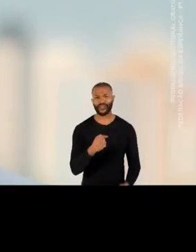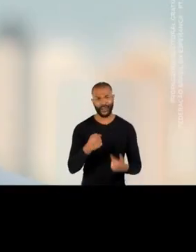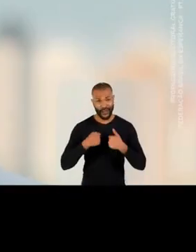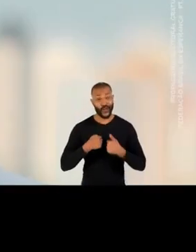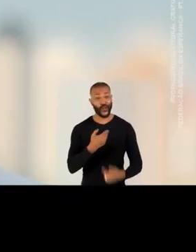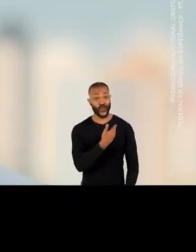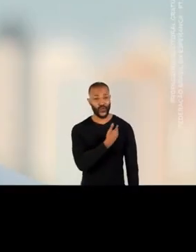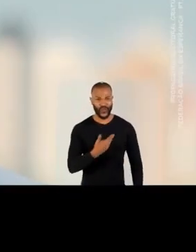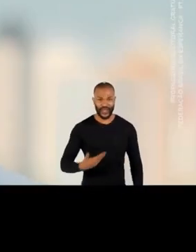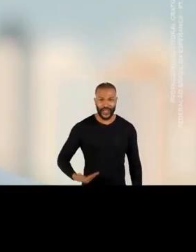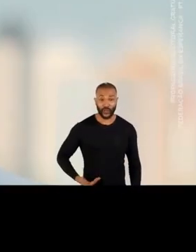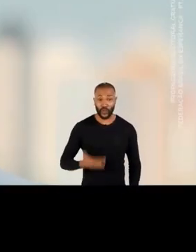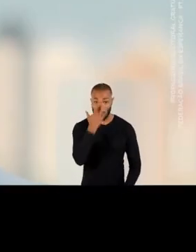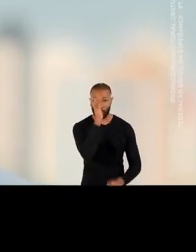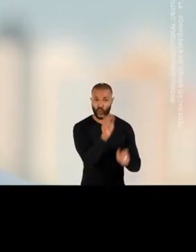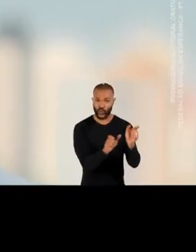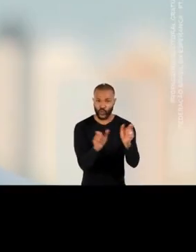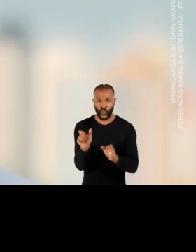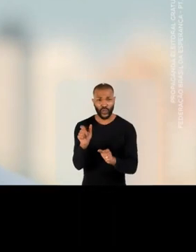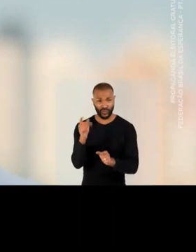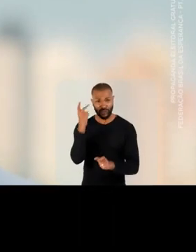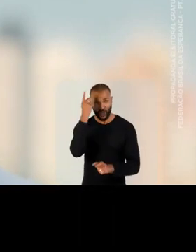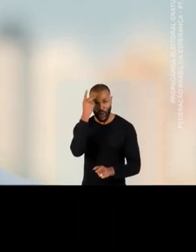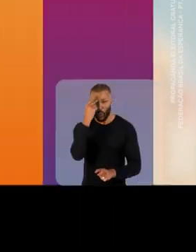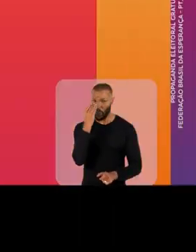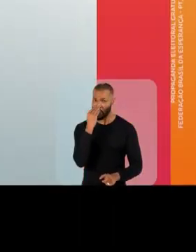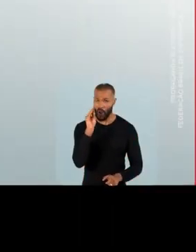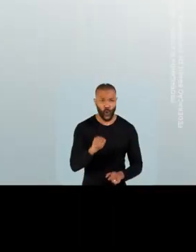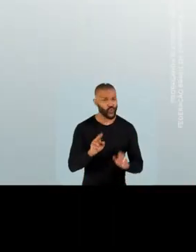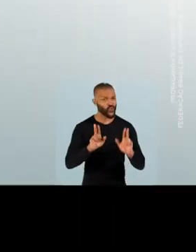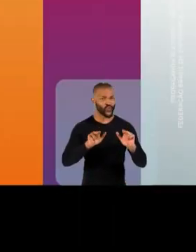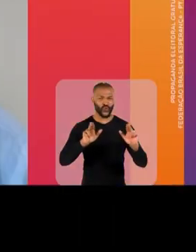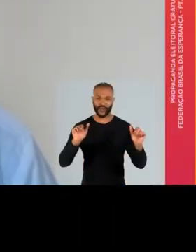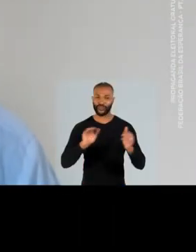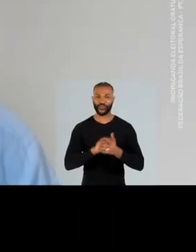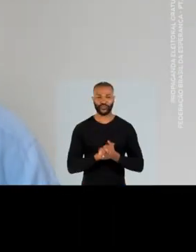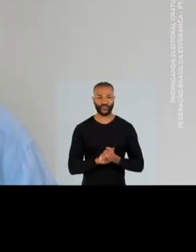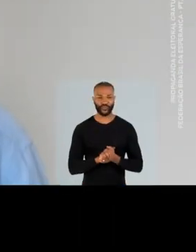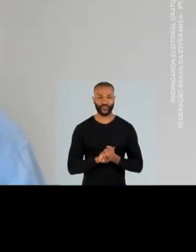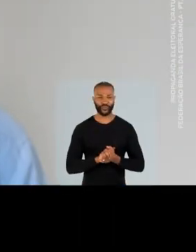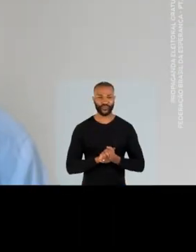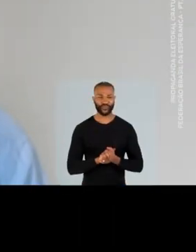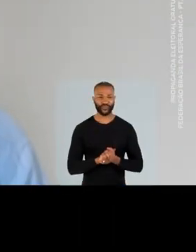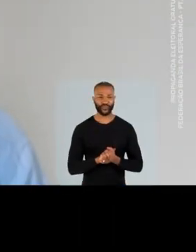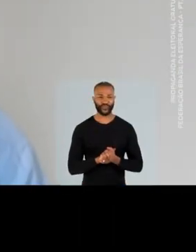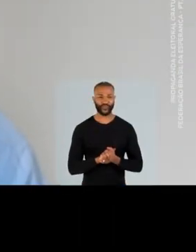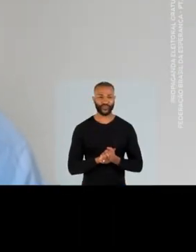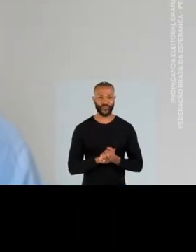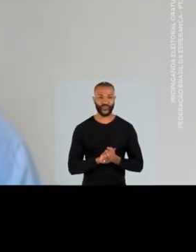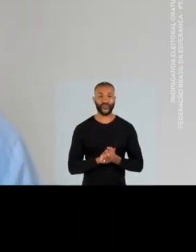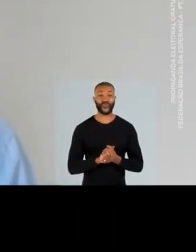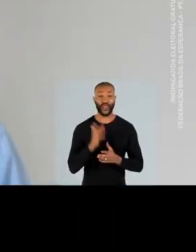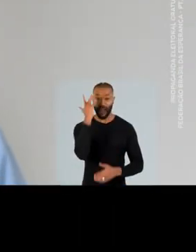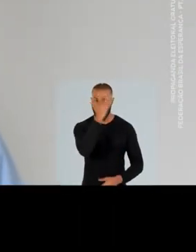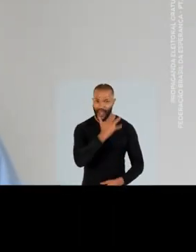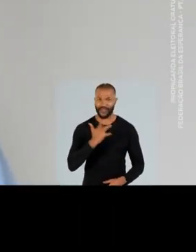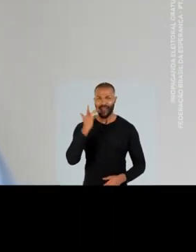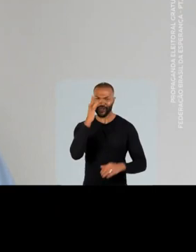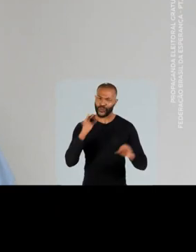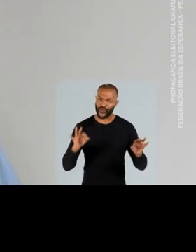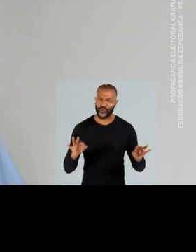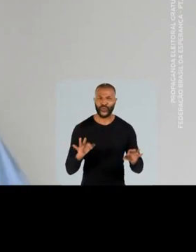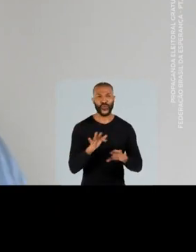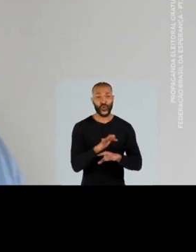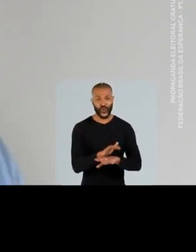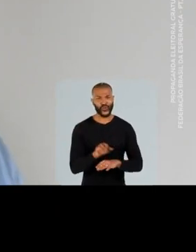Comigo no governo, nenhum paulista vai se sentir abandonado. Haddad é um administrador experiente, foi o melhor